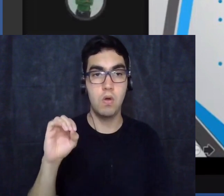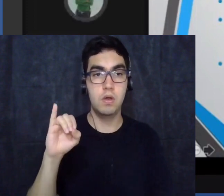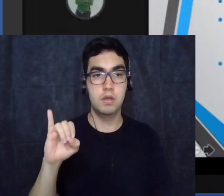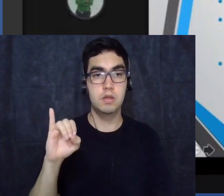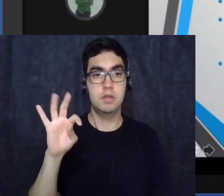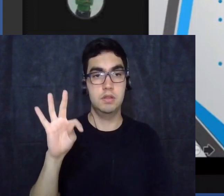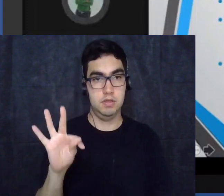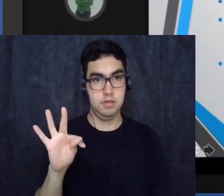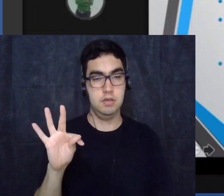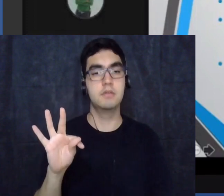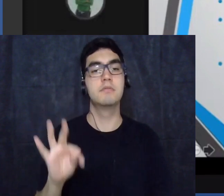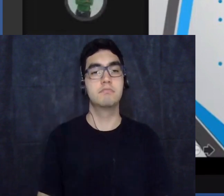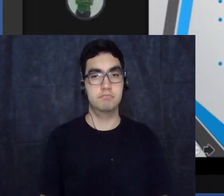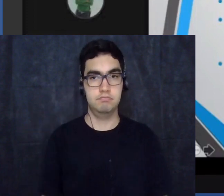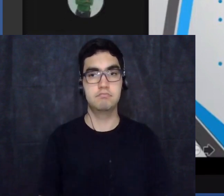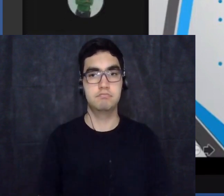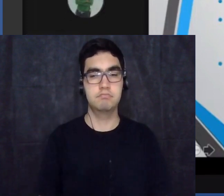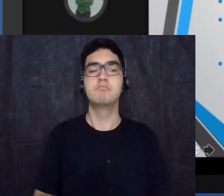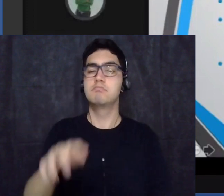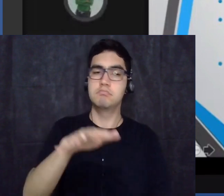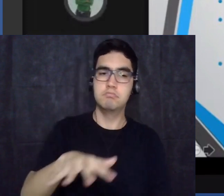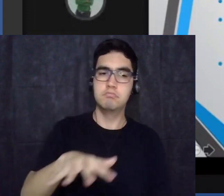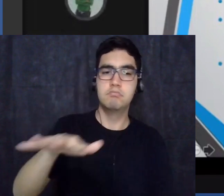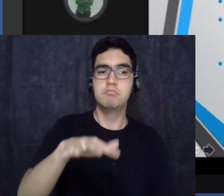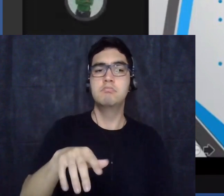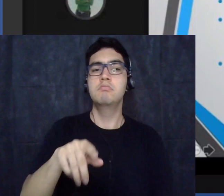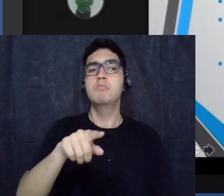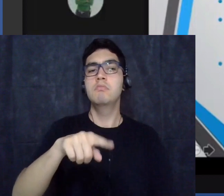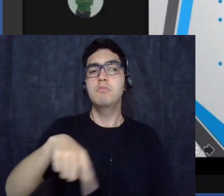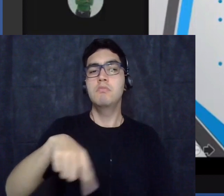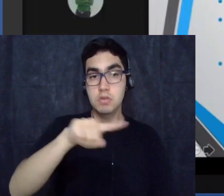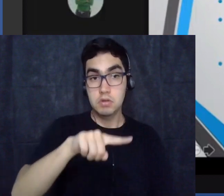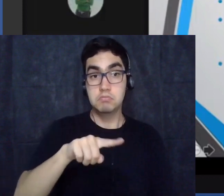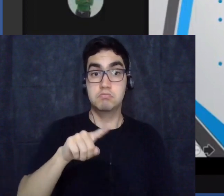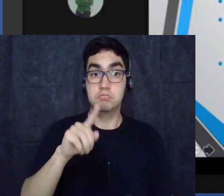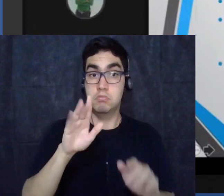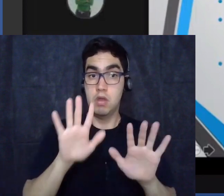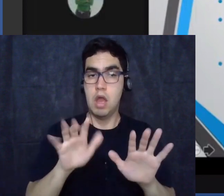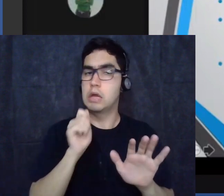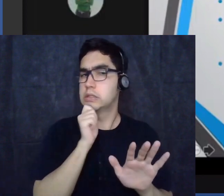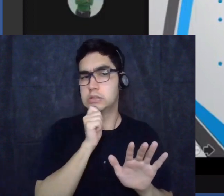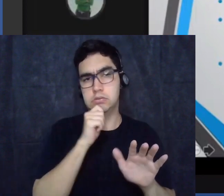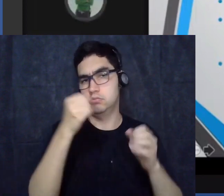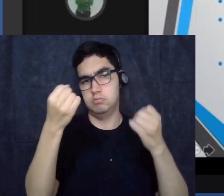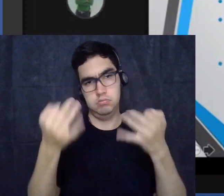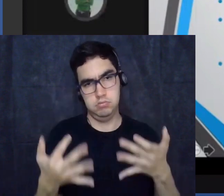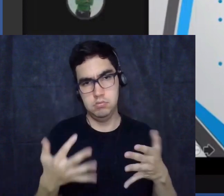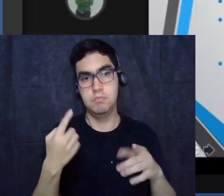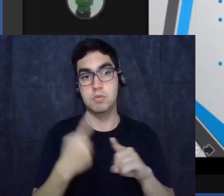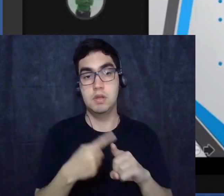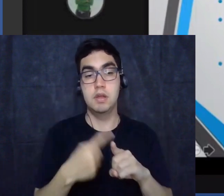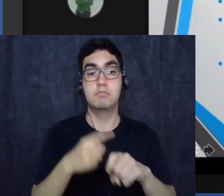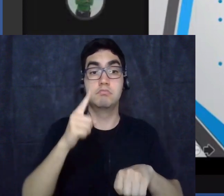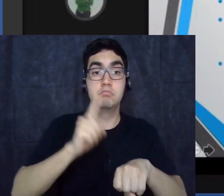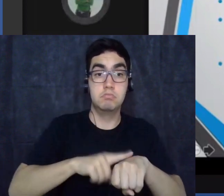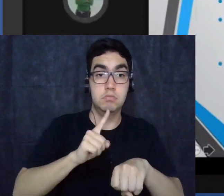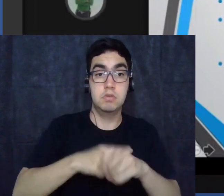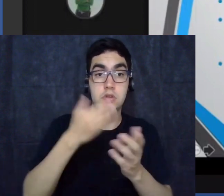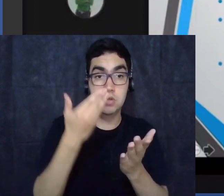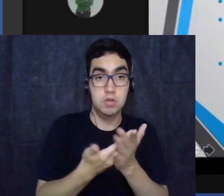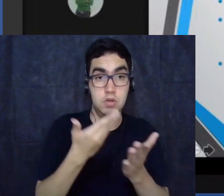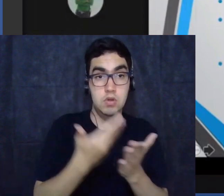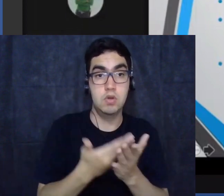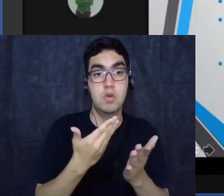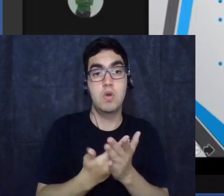mas o que eu quero deixar para vocês, para quando adentrarmos na nazifascismo e na Segunda